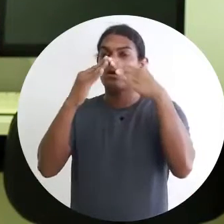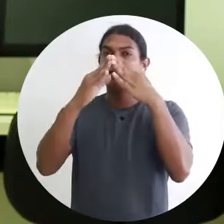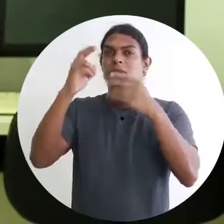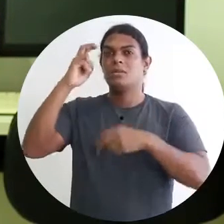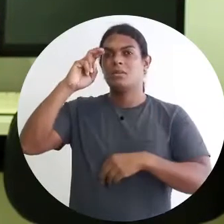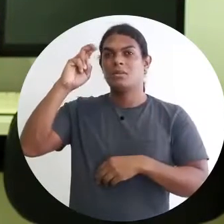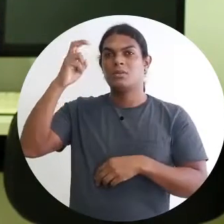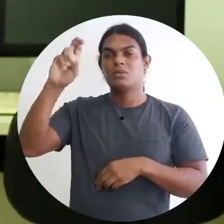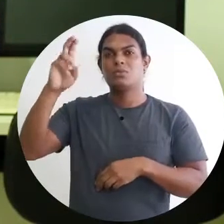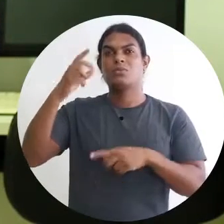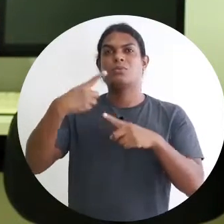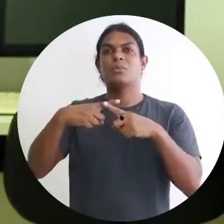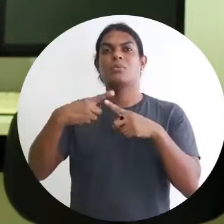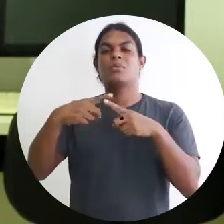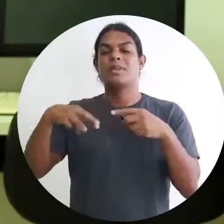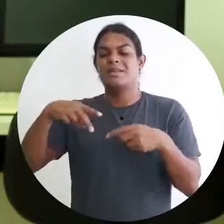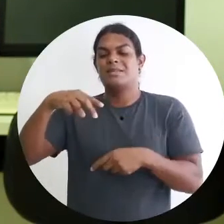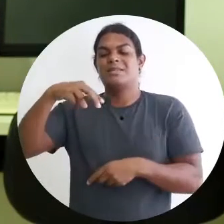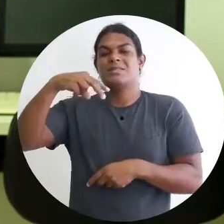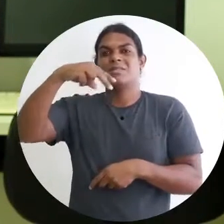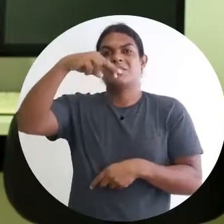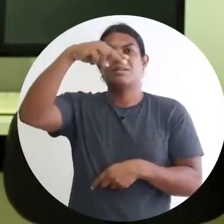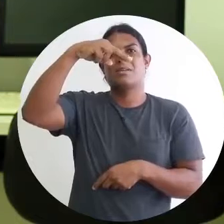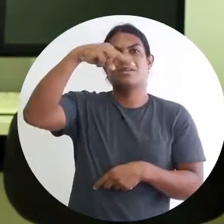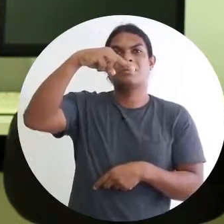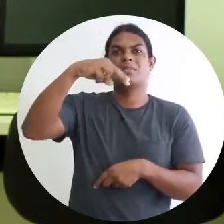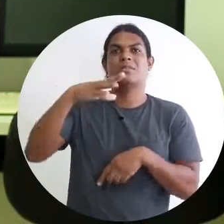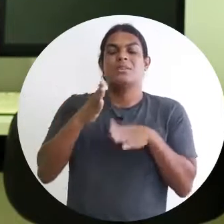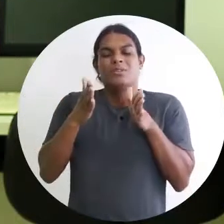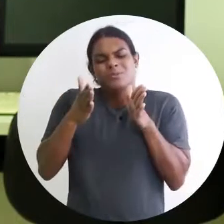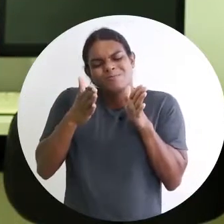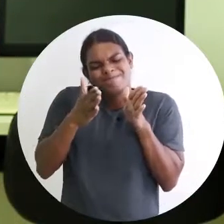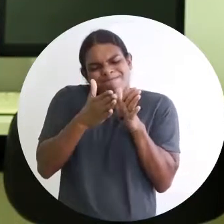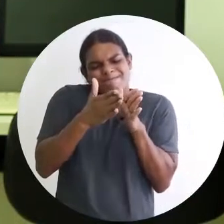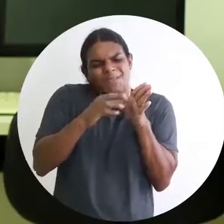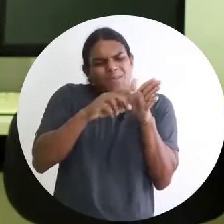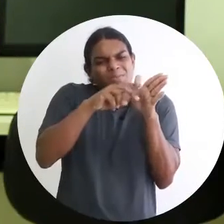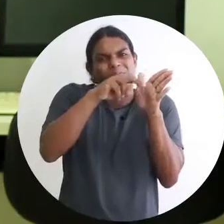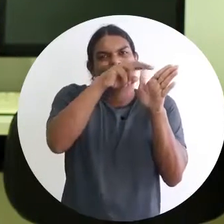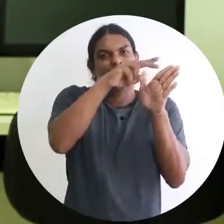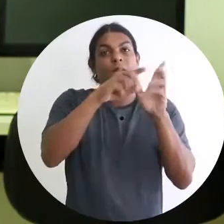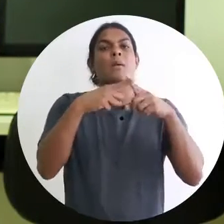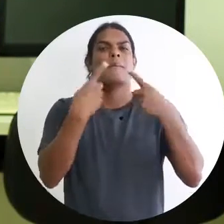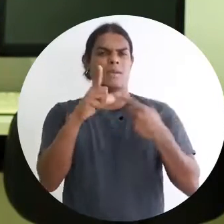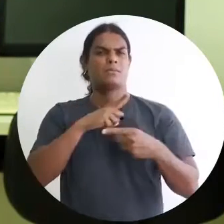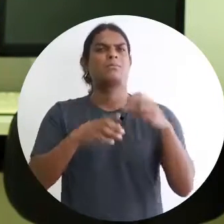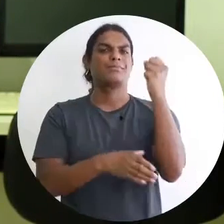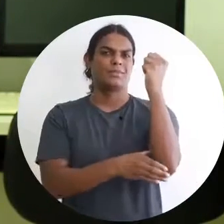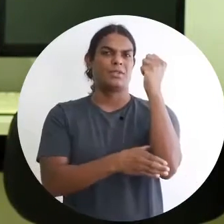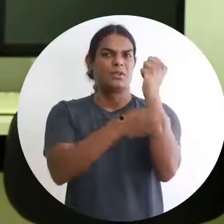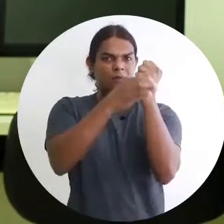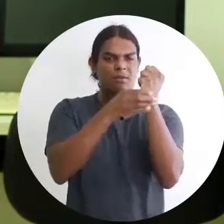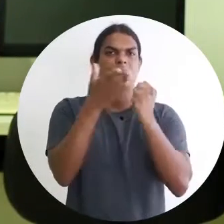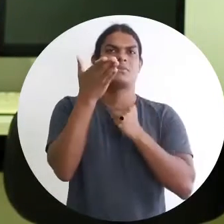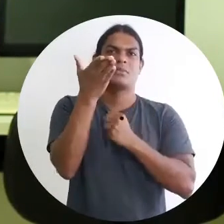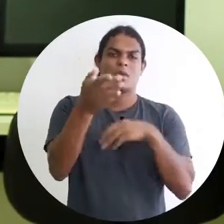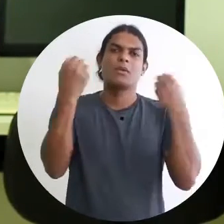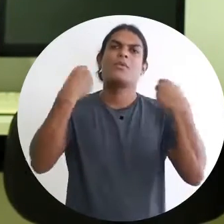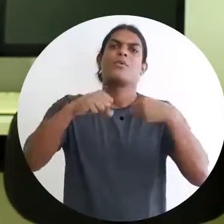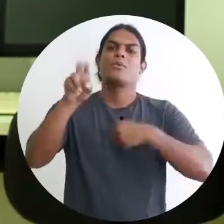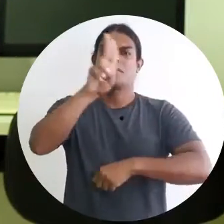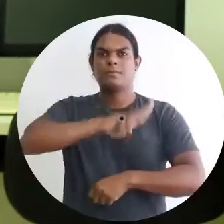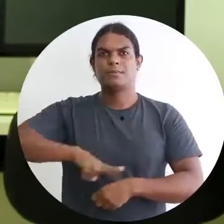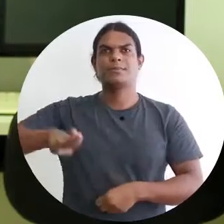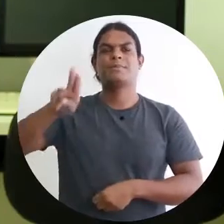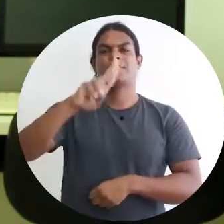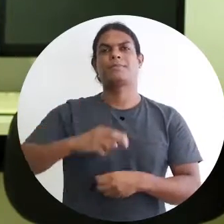em geral, as escadas não são escadas estreitas. Mas tem elevadores que a gente pode acessar para levar